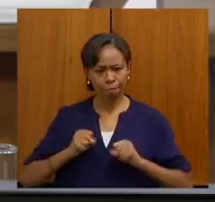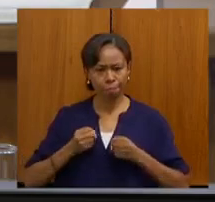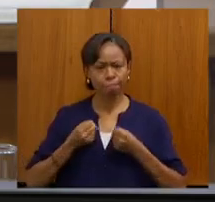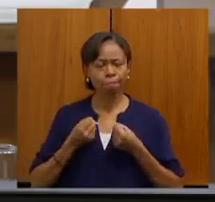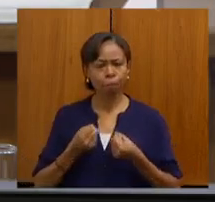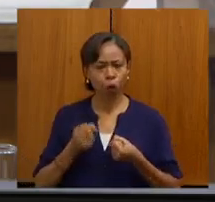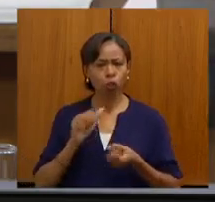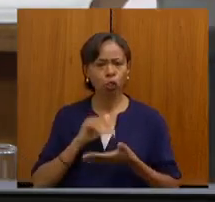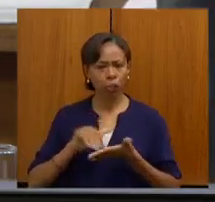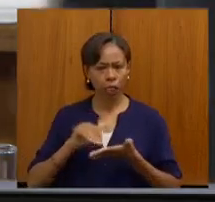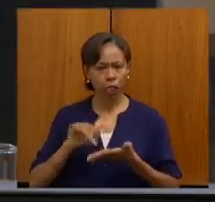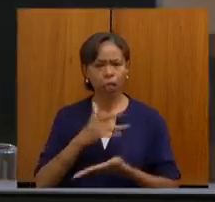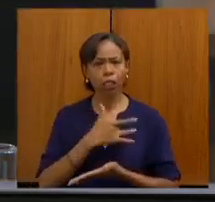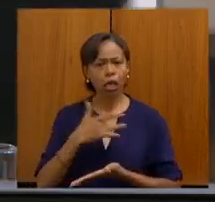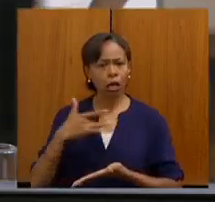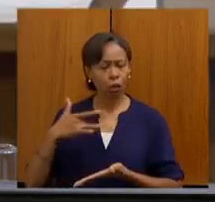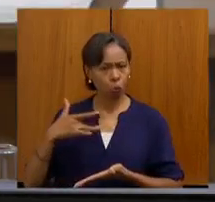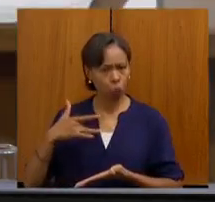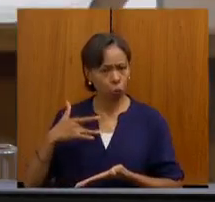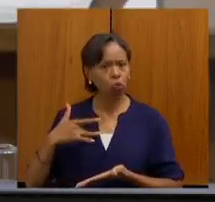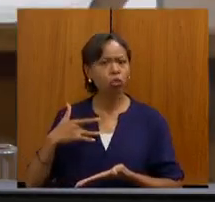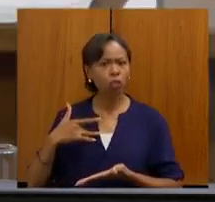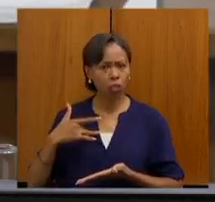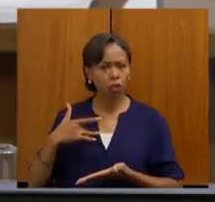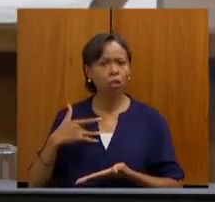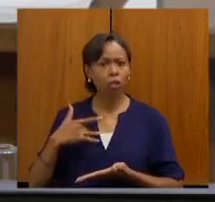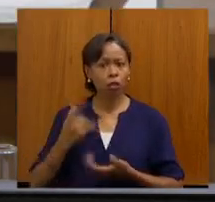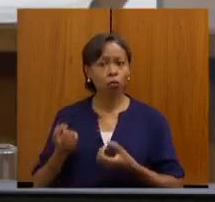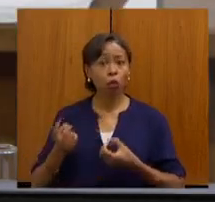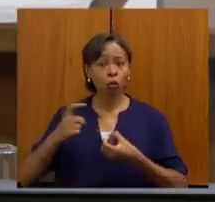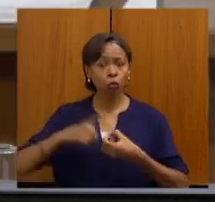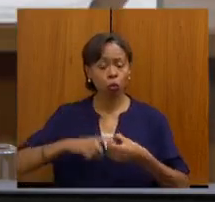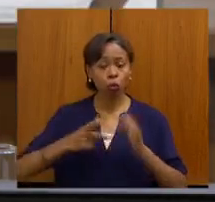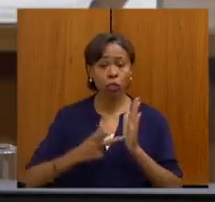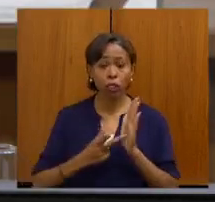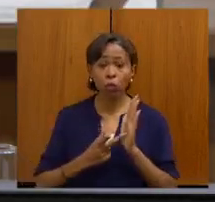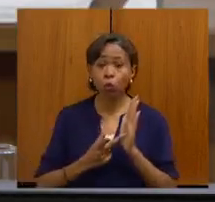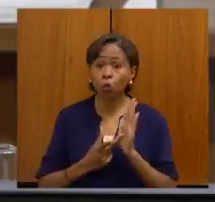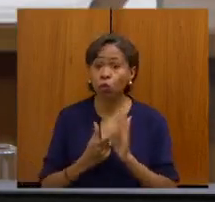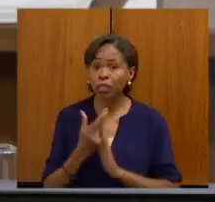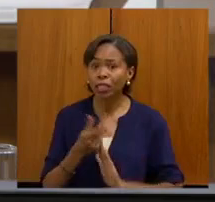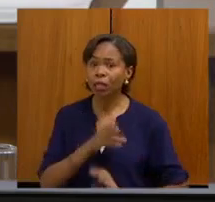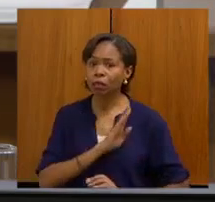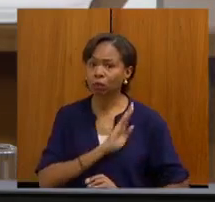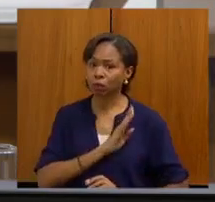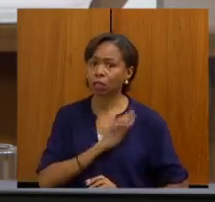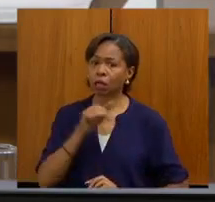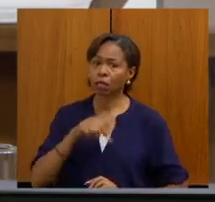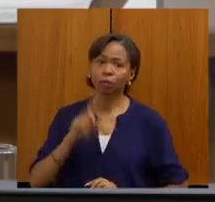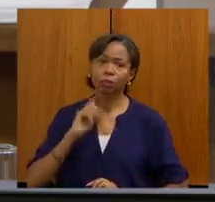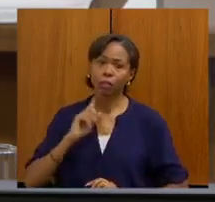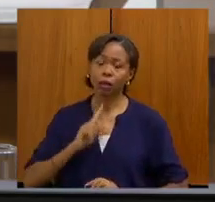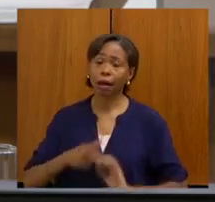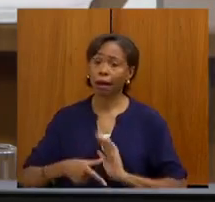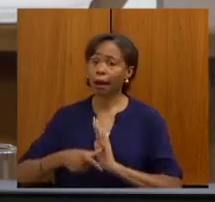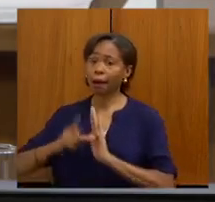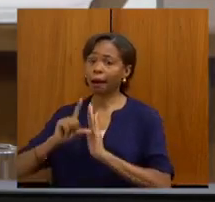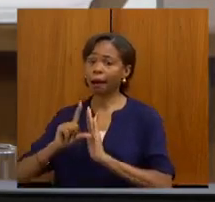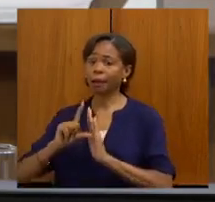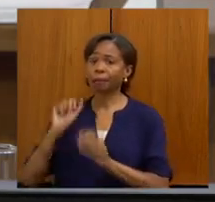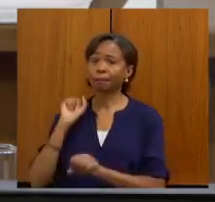Saúde que viabilizou o retorno das cirurgias cardiológicas no Estado de Minas Gerais que estavam paradas por falta